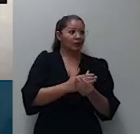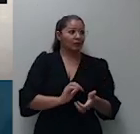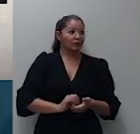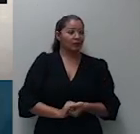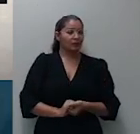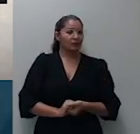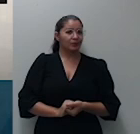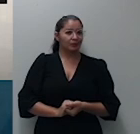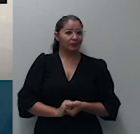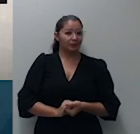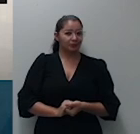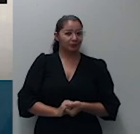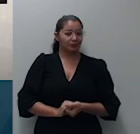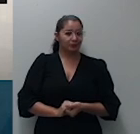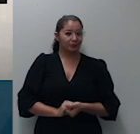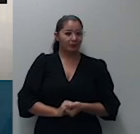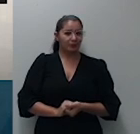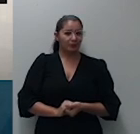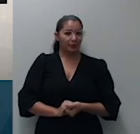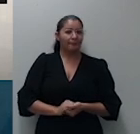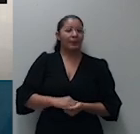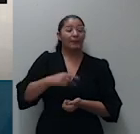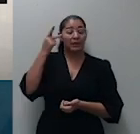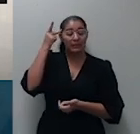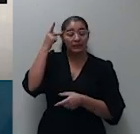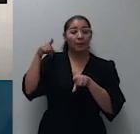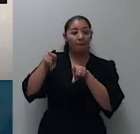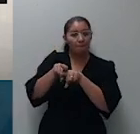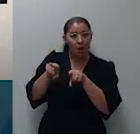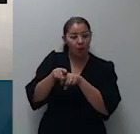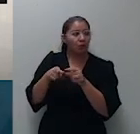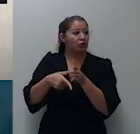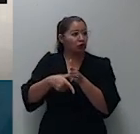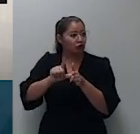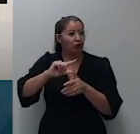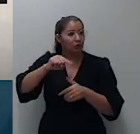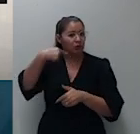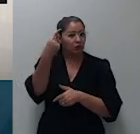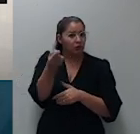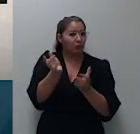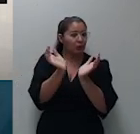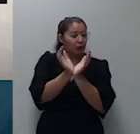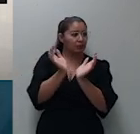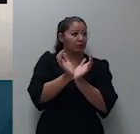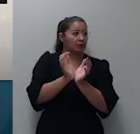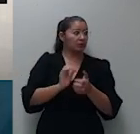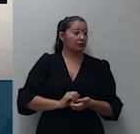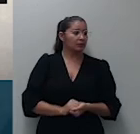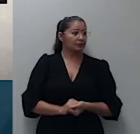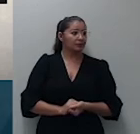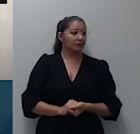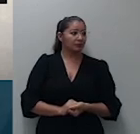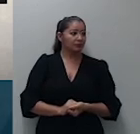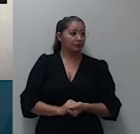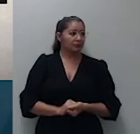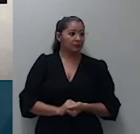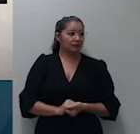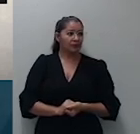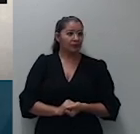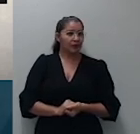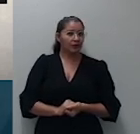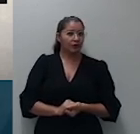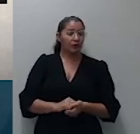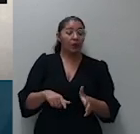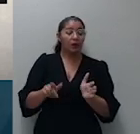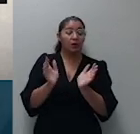.897 São Paulo 1.479.018 São Paulo 1.664.760 São Paulo